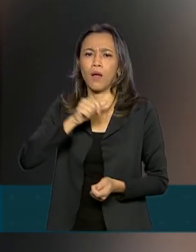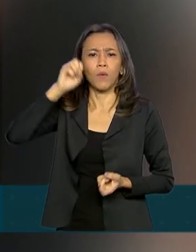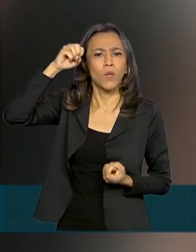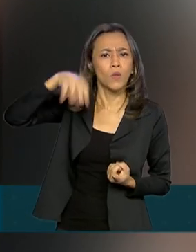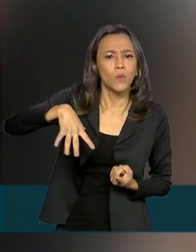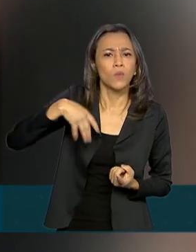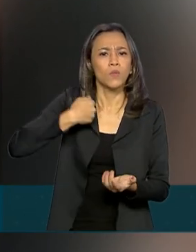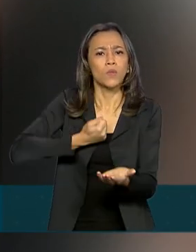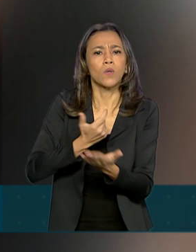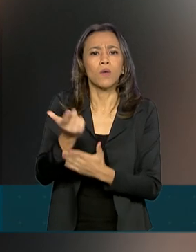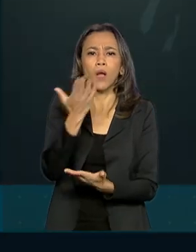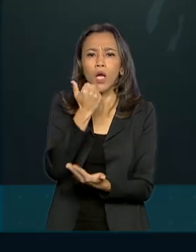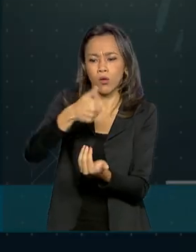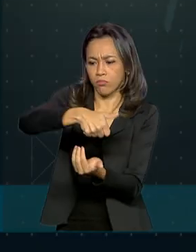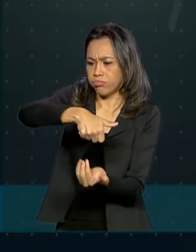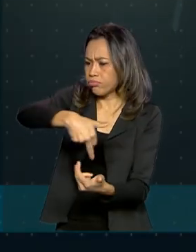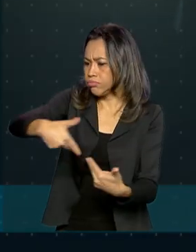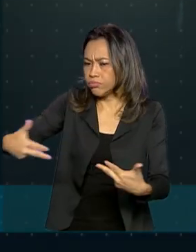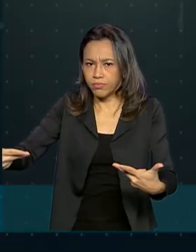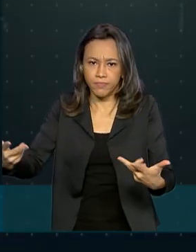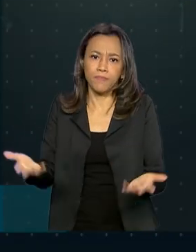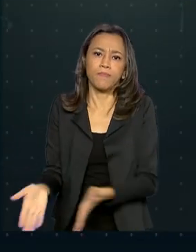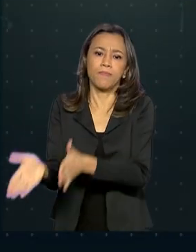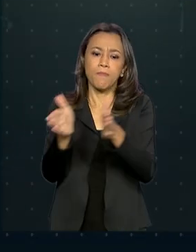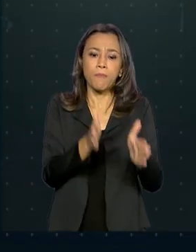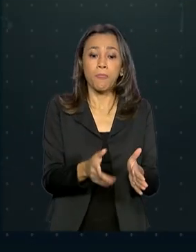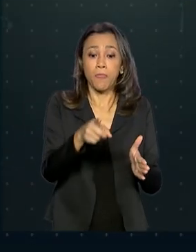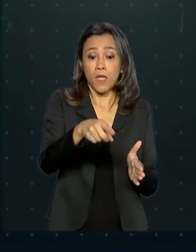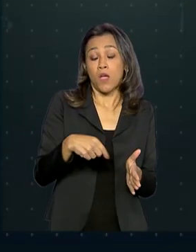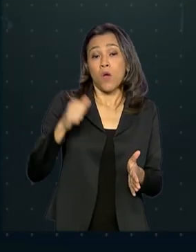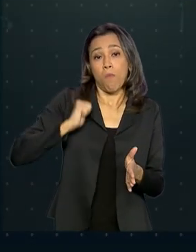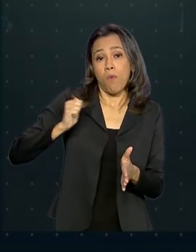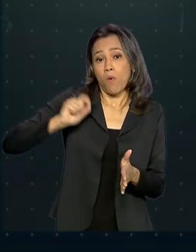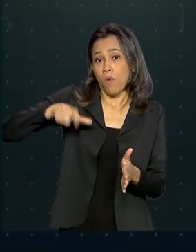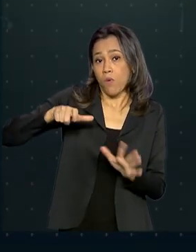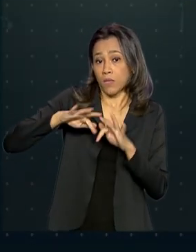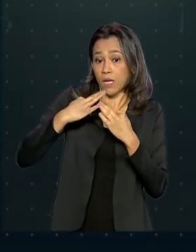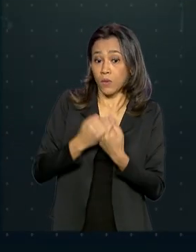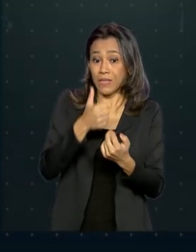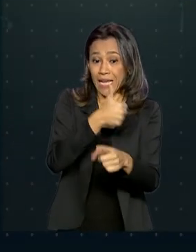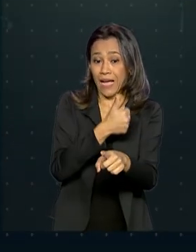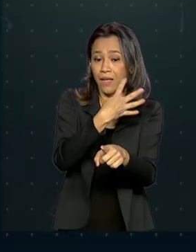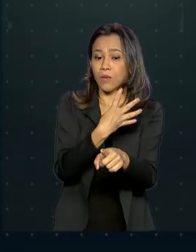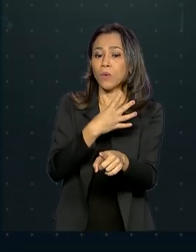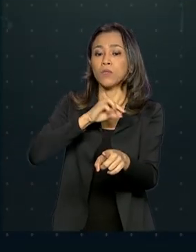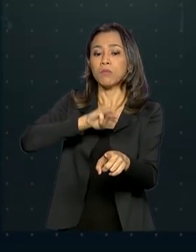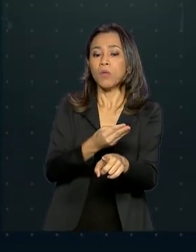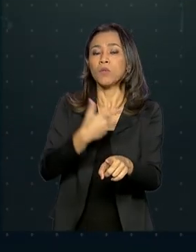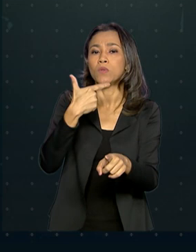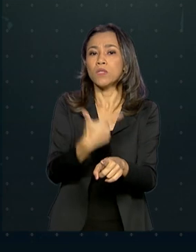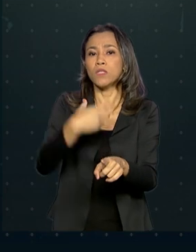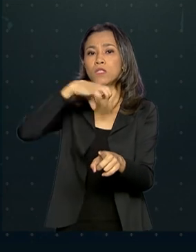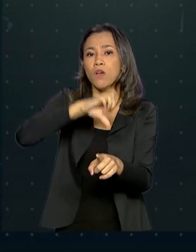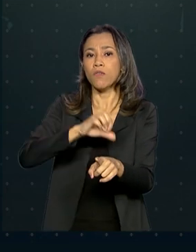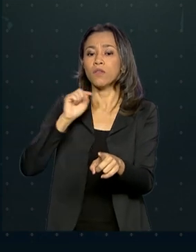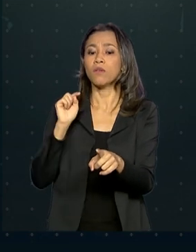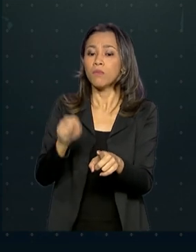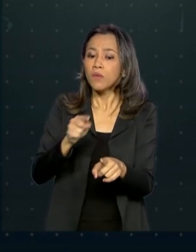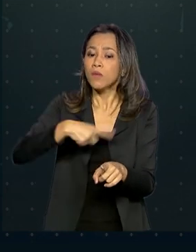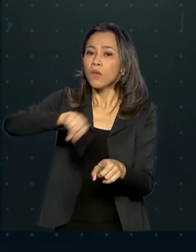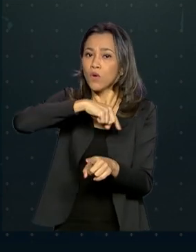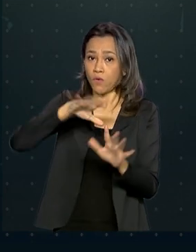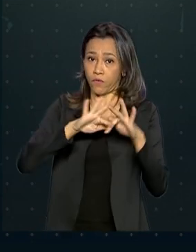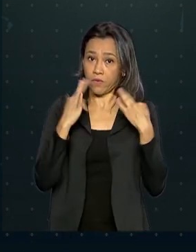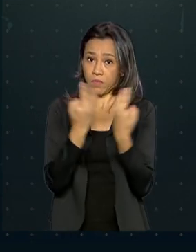comprar alimento para dentro de casa. No programa Bolsa Família existem 14 milhões 290 mil famílias cadastradas,